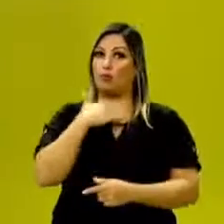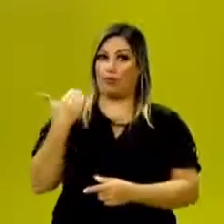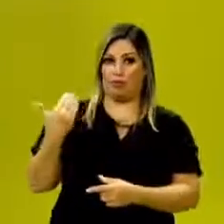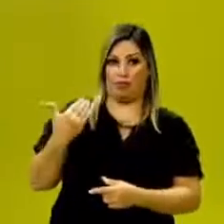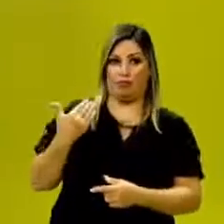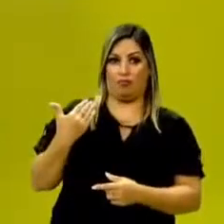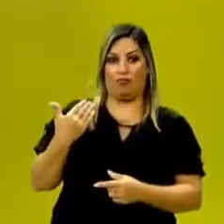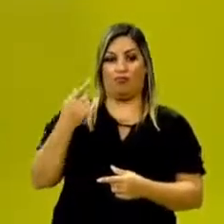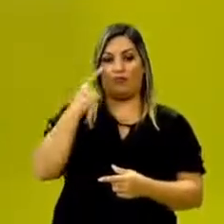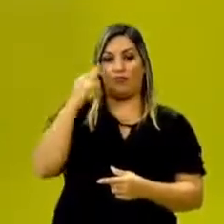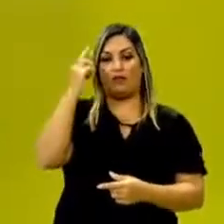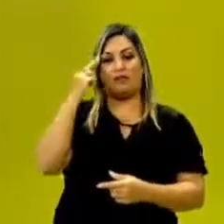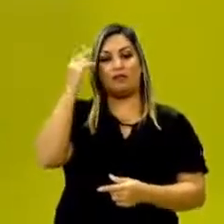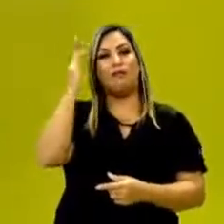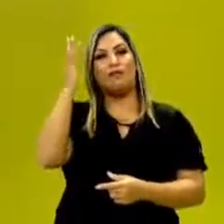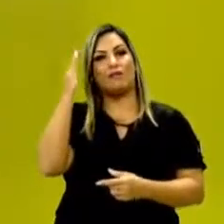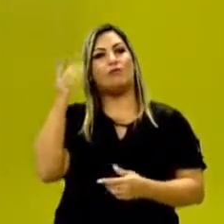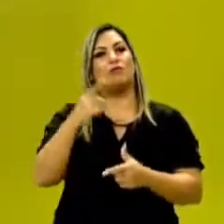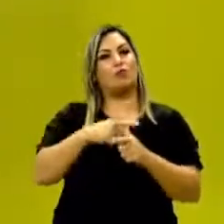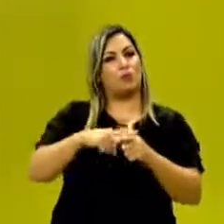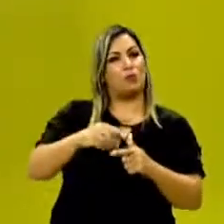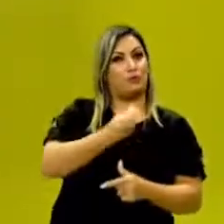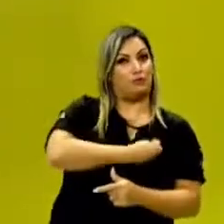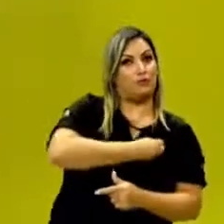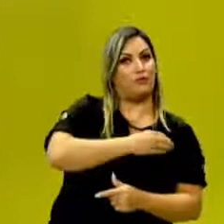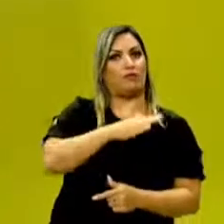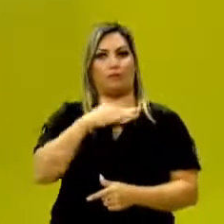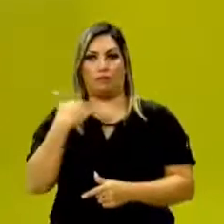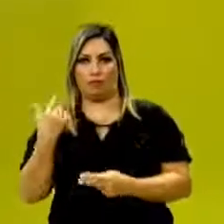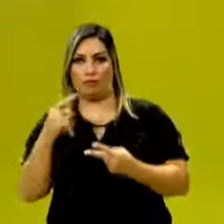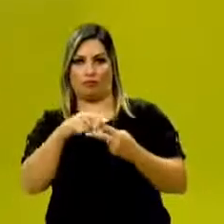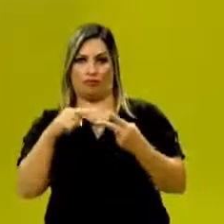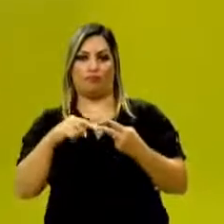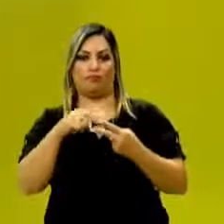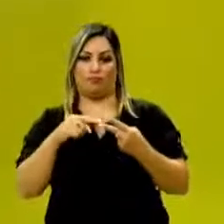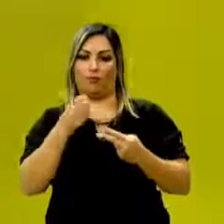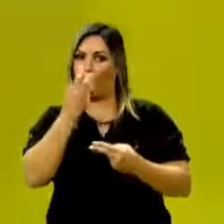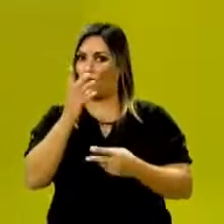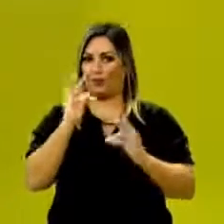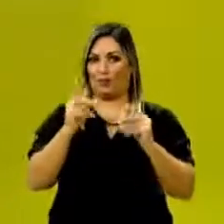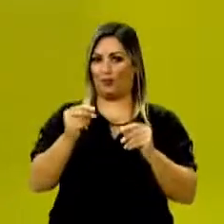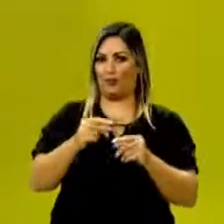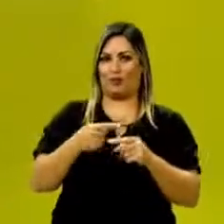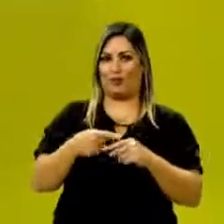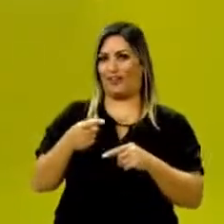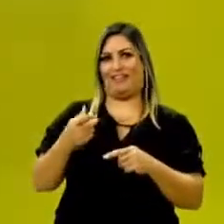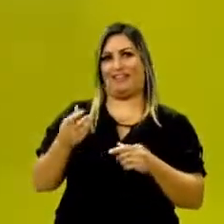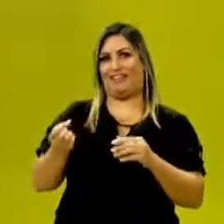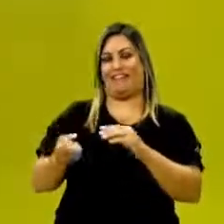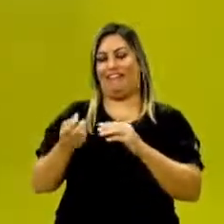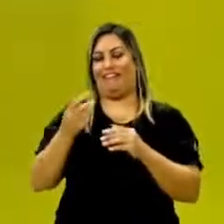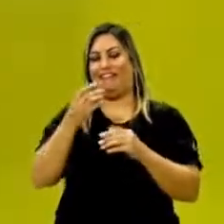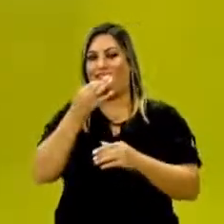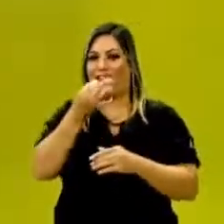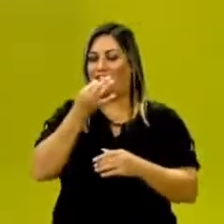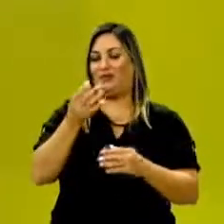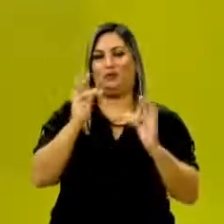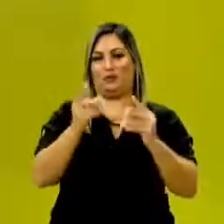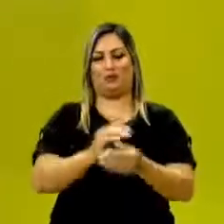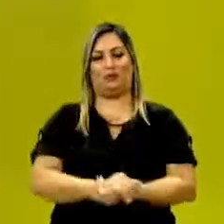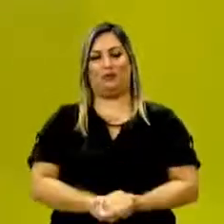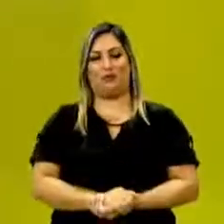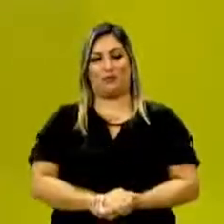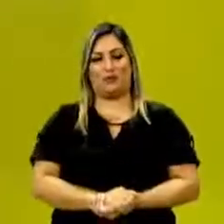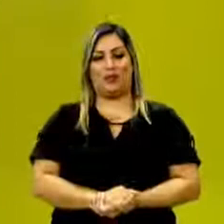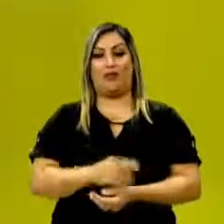fazendo essa reflexão sobre vida e morte. Não vou contar tudo, porque senão eu dou um spoiler. É importante que vocês,